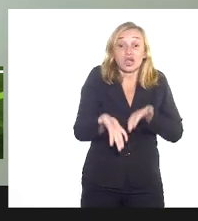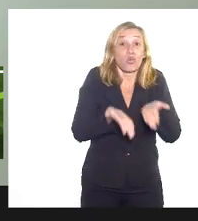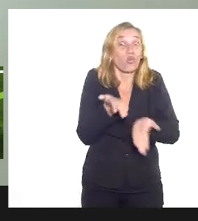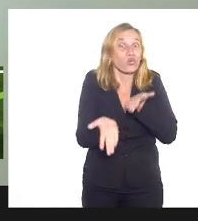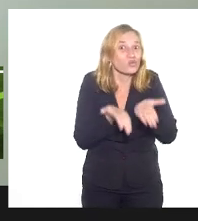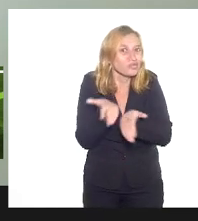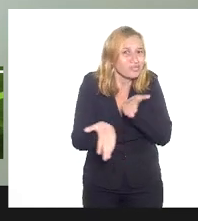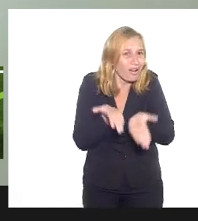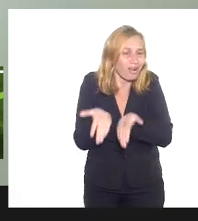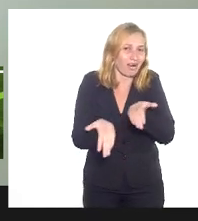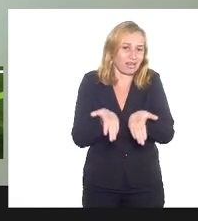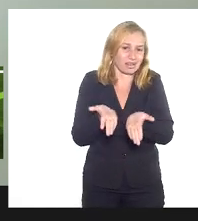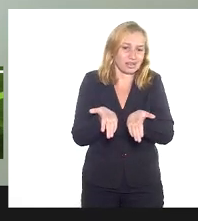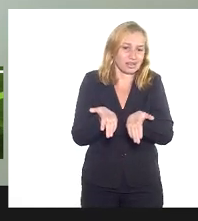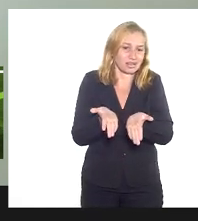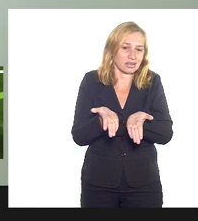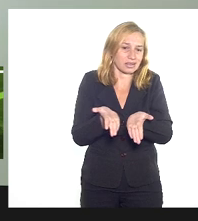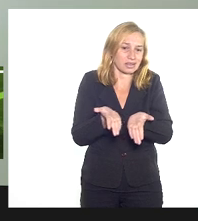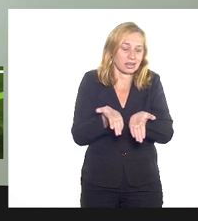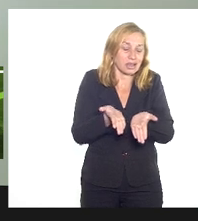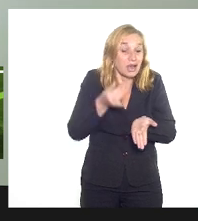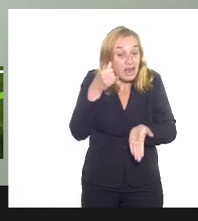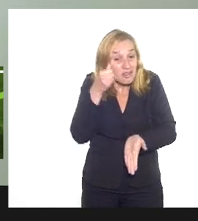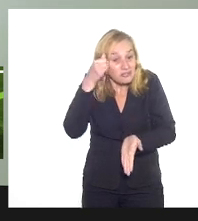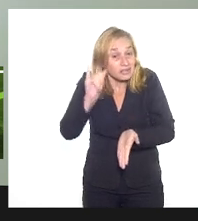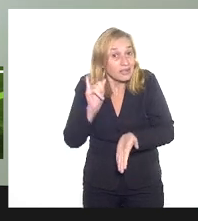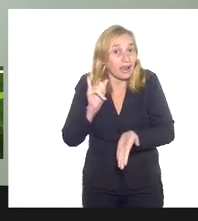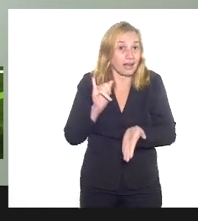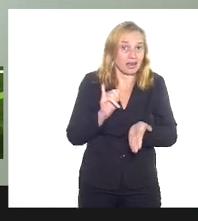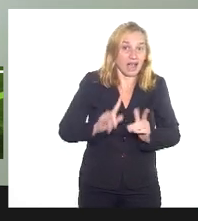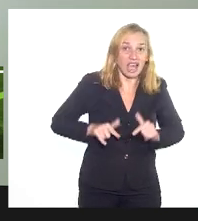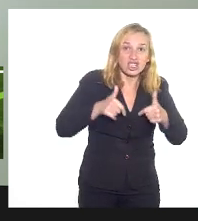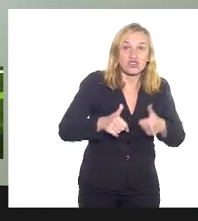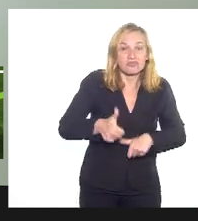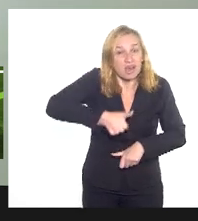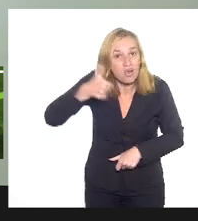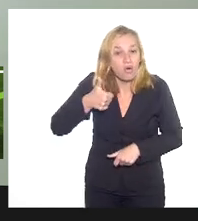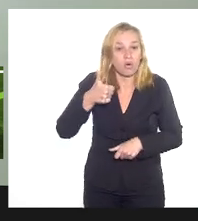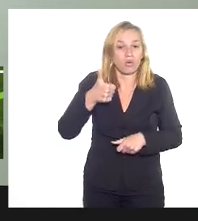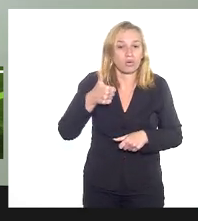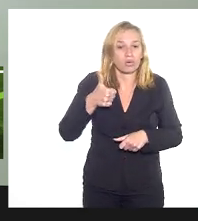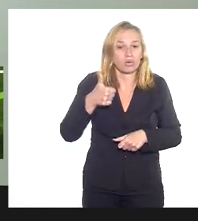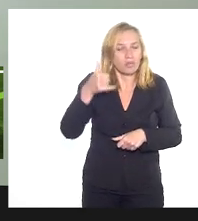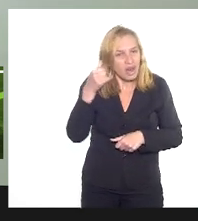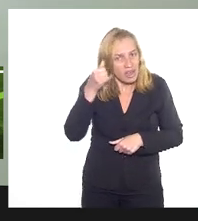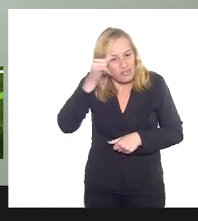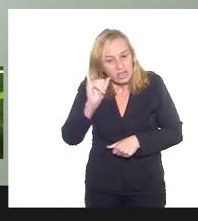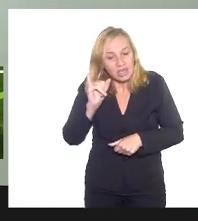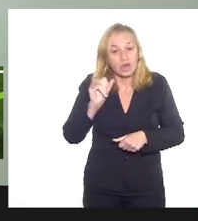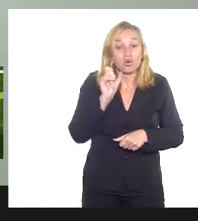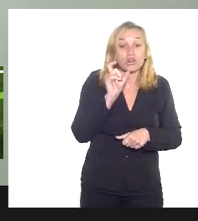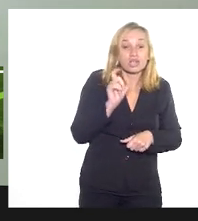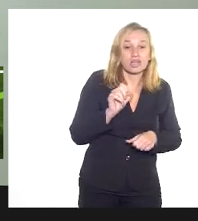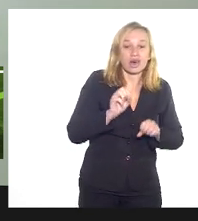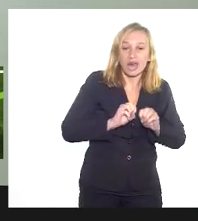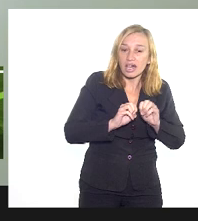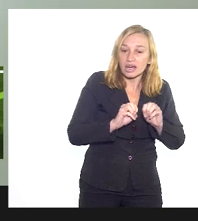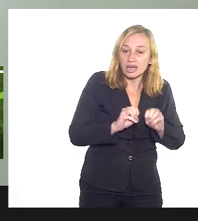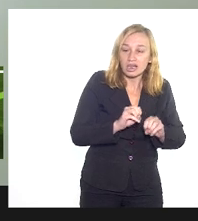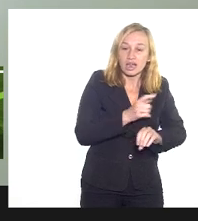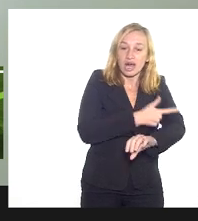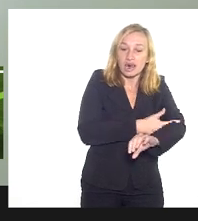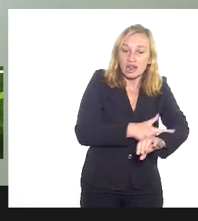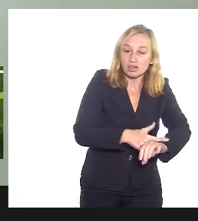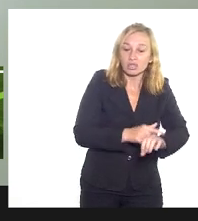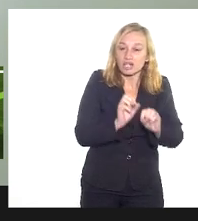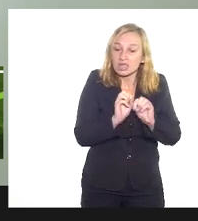a gente precisa tratar a prevenção, a gente precisa atuar, melhor dizendo, na prevenção, que é a educação, a falta do